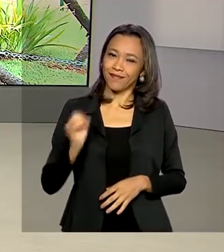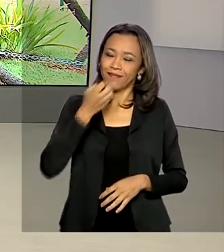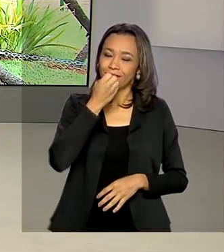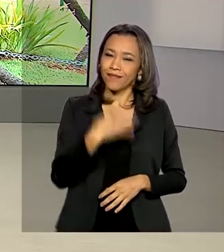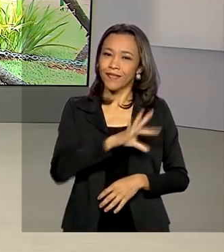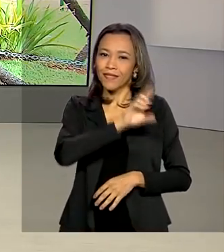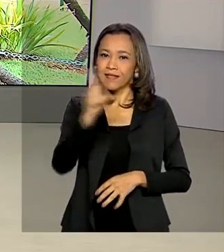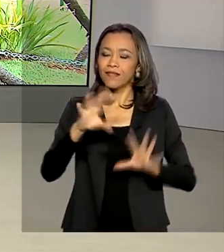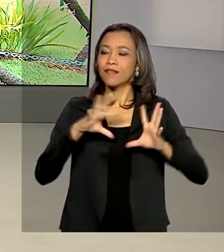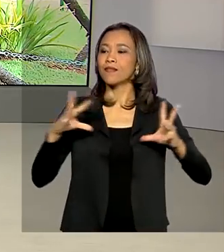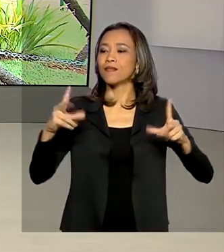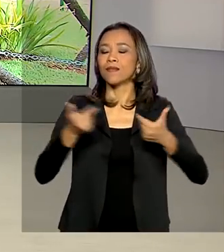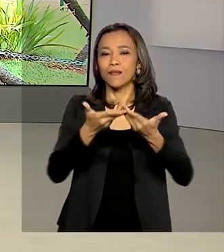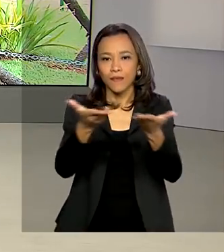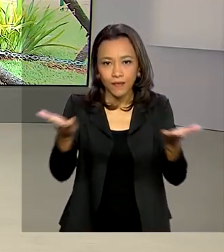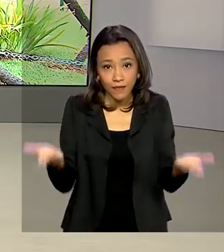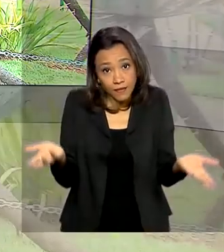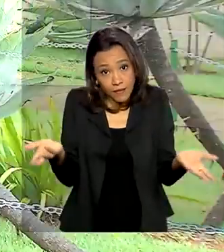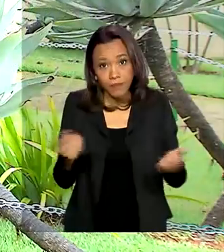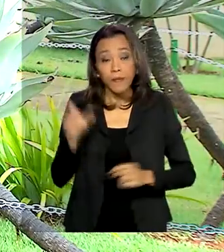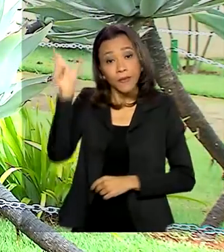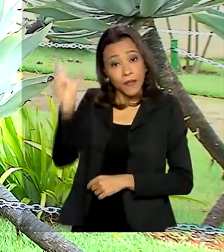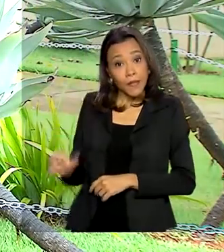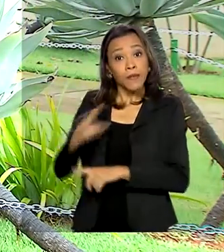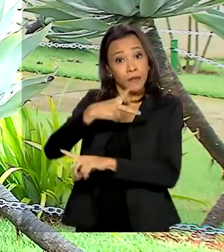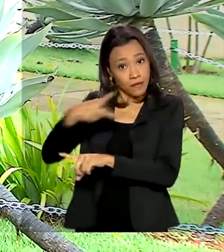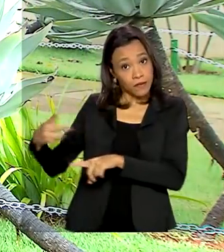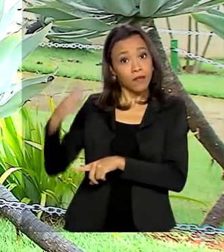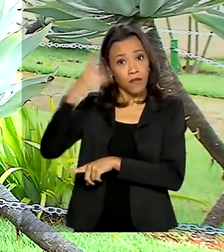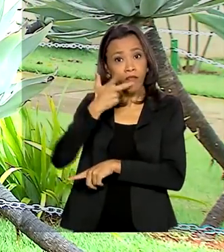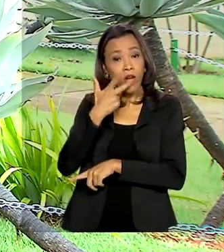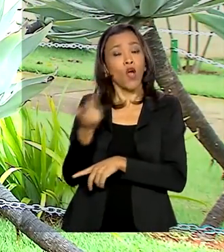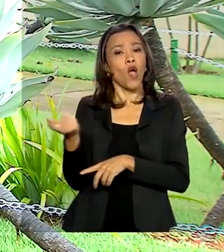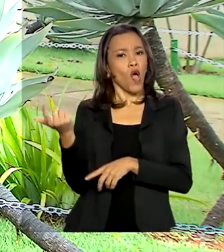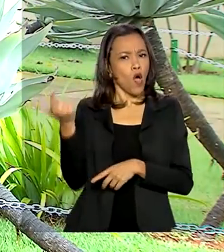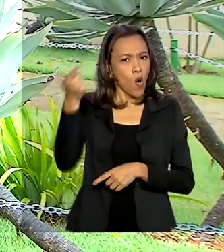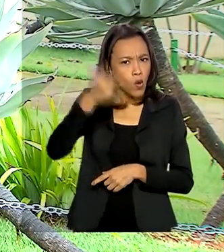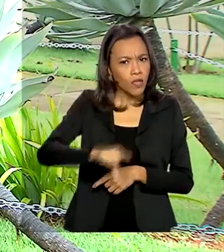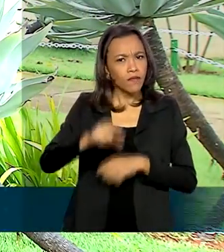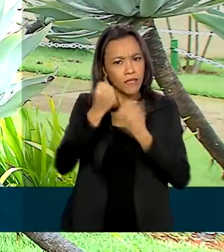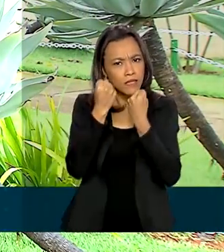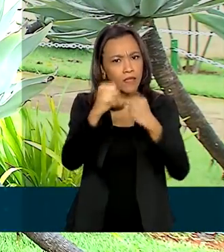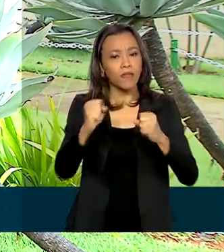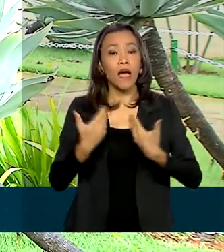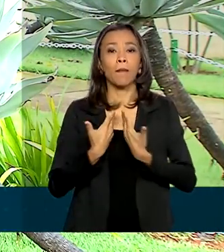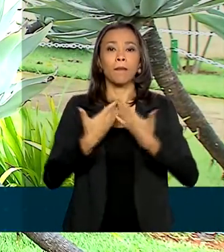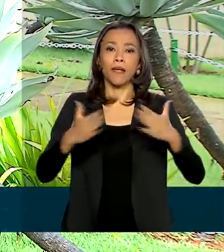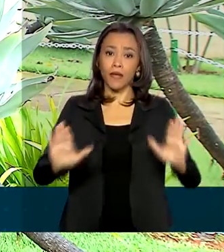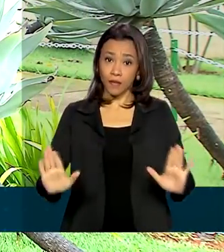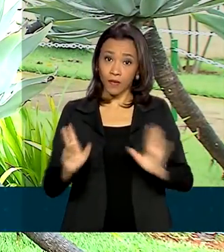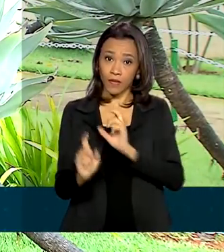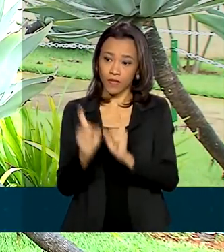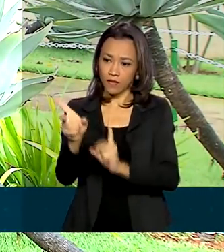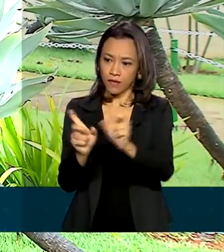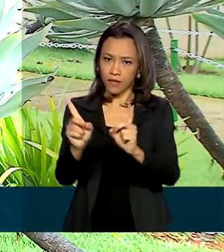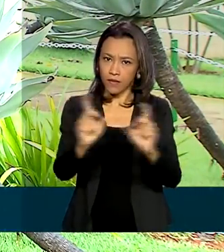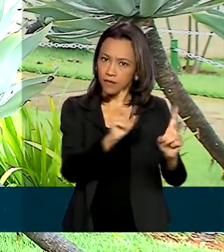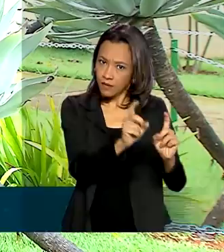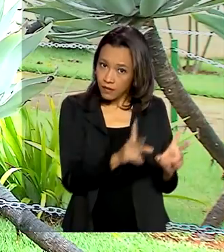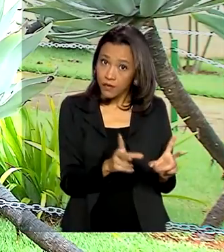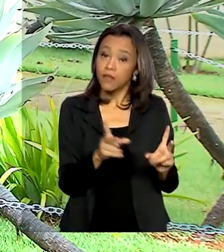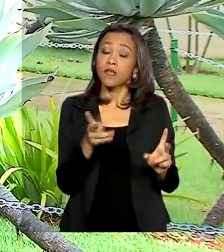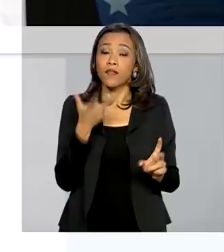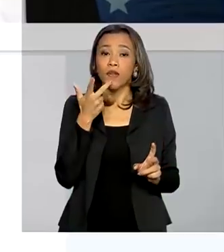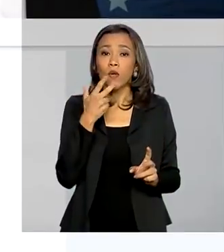Renata, bom dia a todos. Olha, o presidente Jair Bolsonaro voltou a defender a abertura do comércio nesta manhã pelo Twitter. Segundo ele,